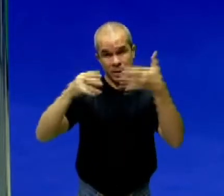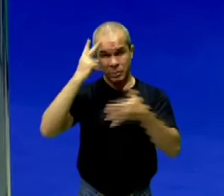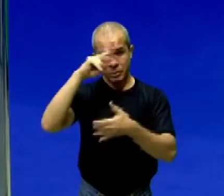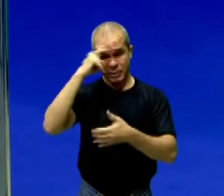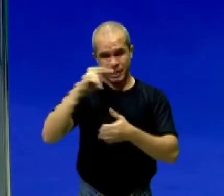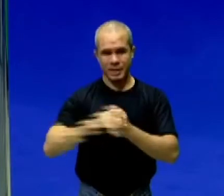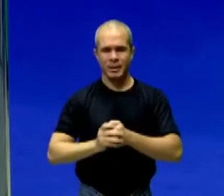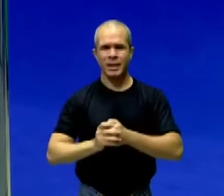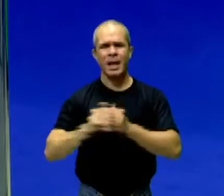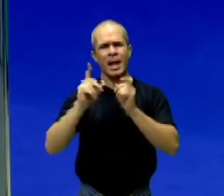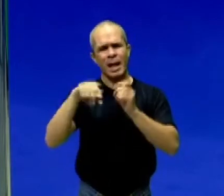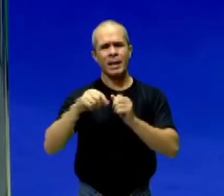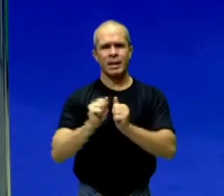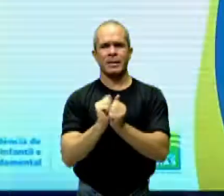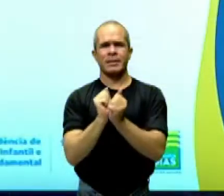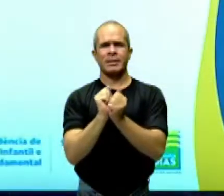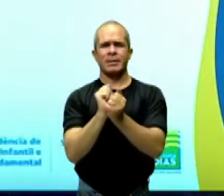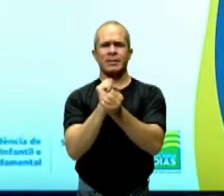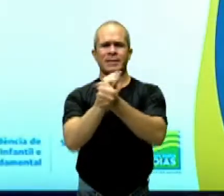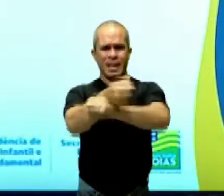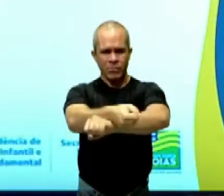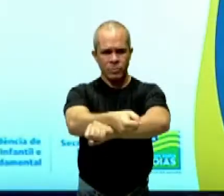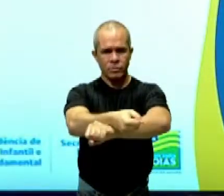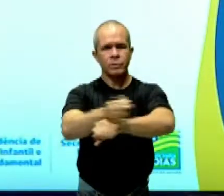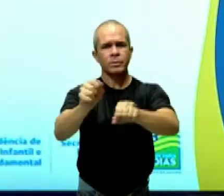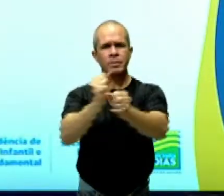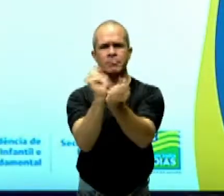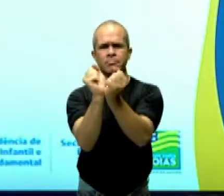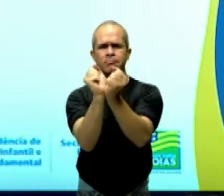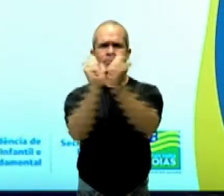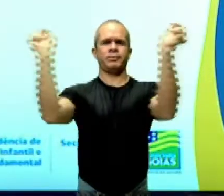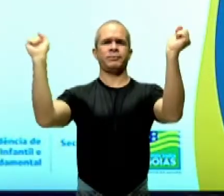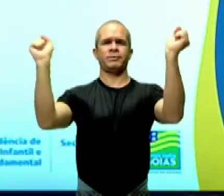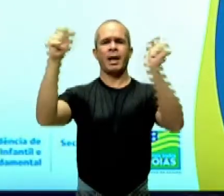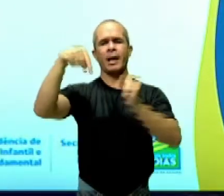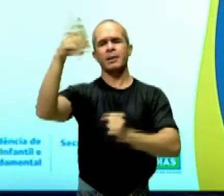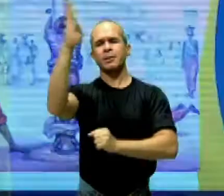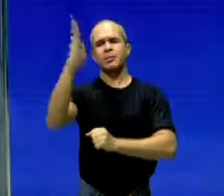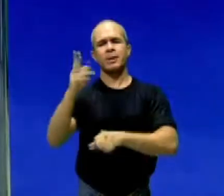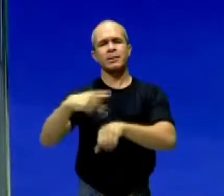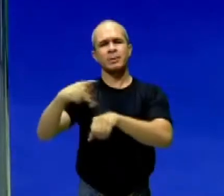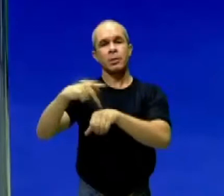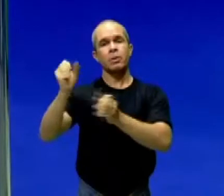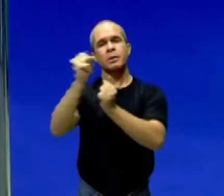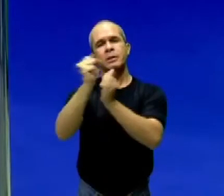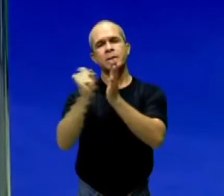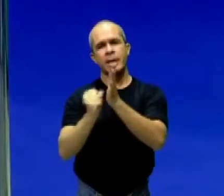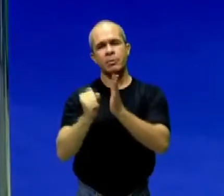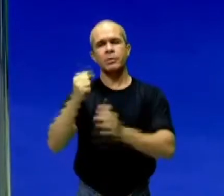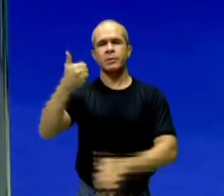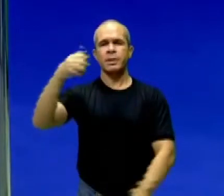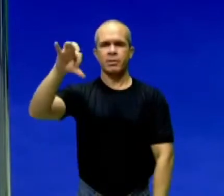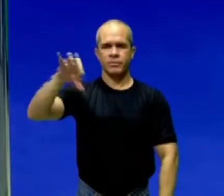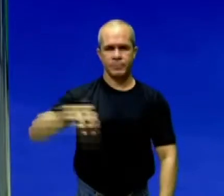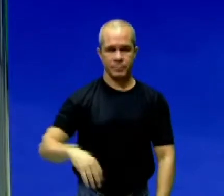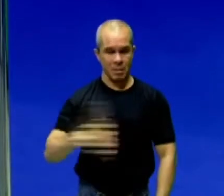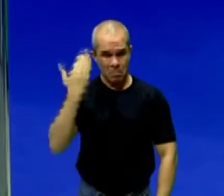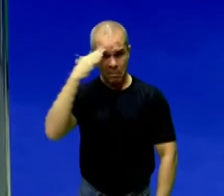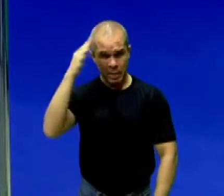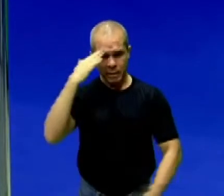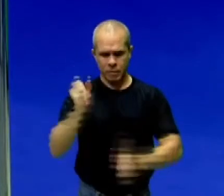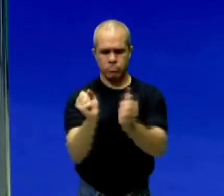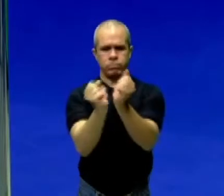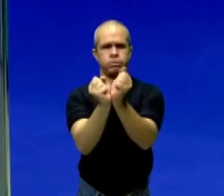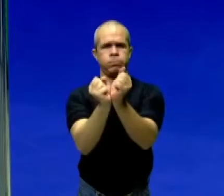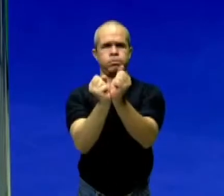sobre escravismo e abolicionismo no Brasil do século XIX. Para entendermos esse processo de